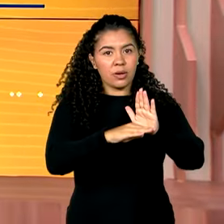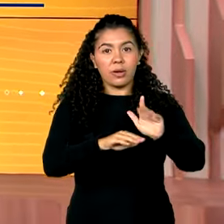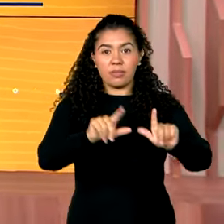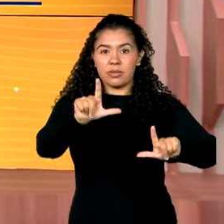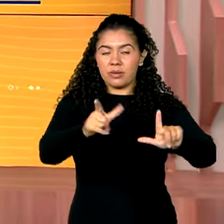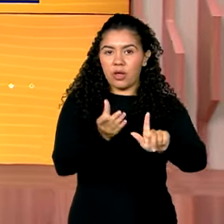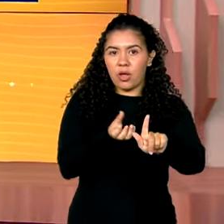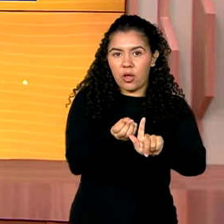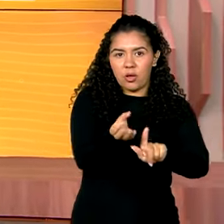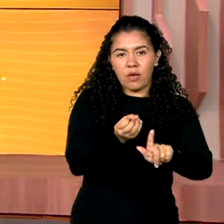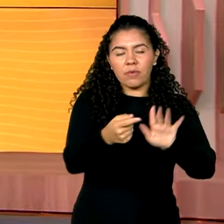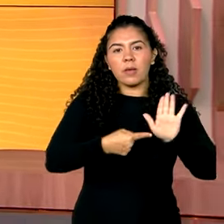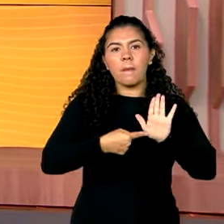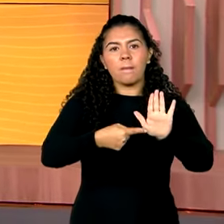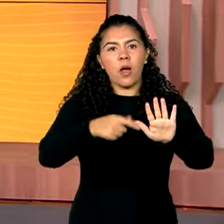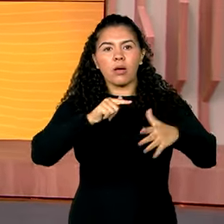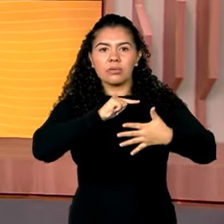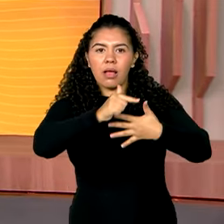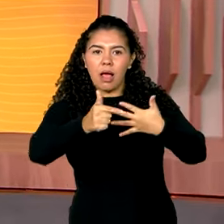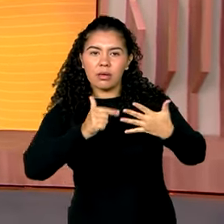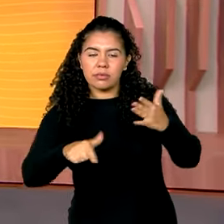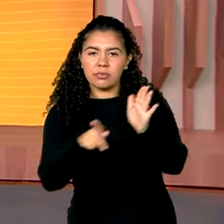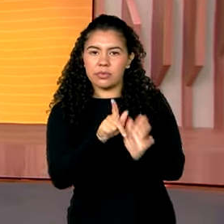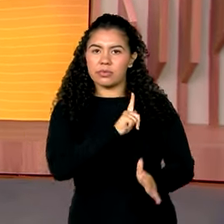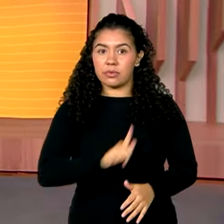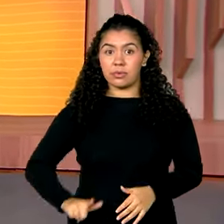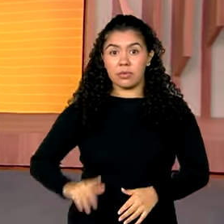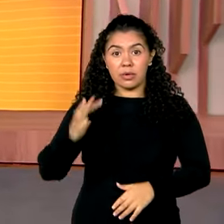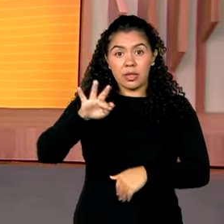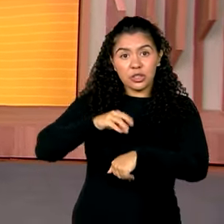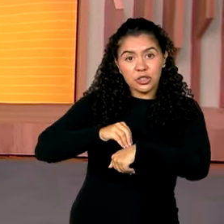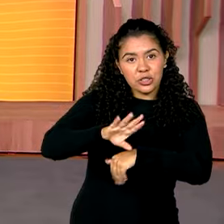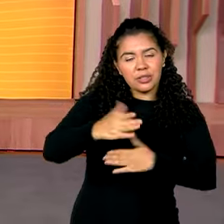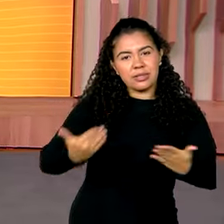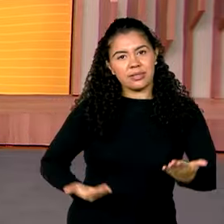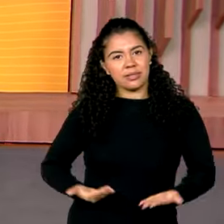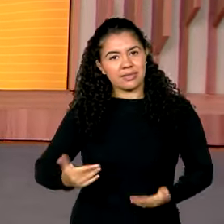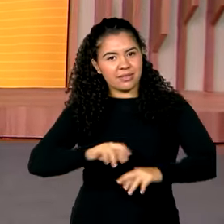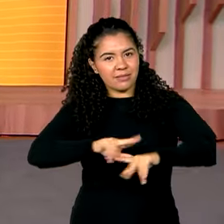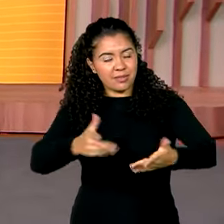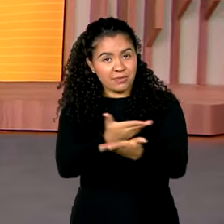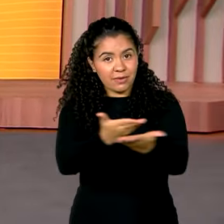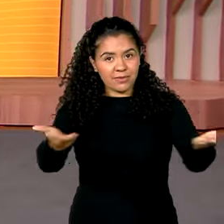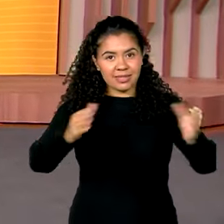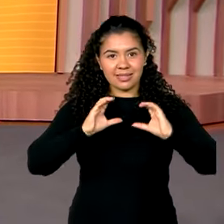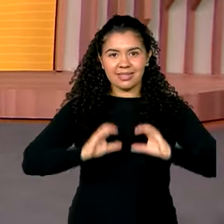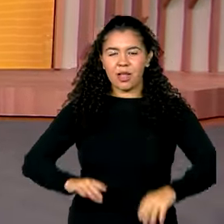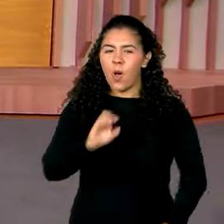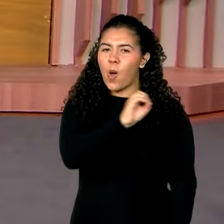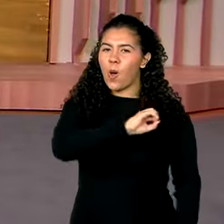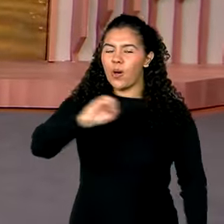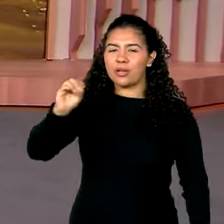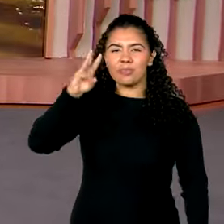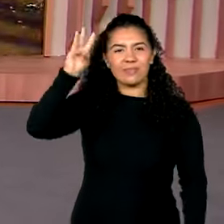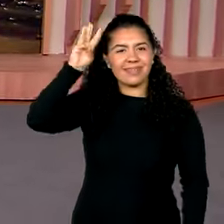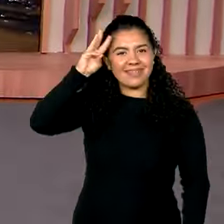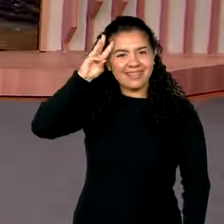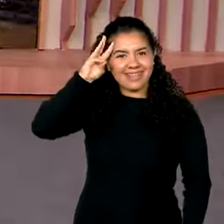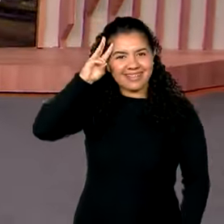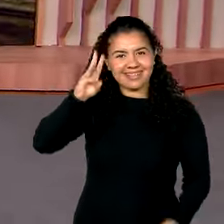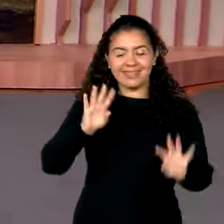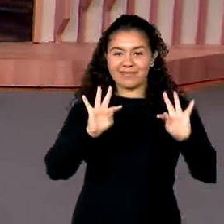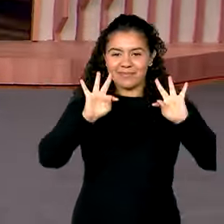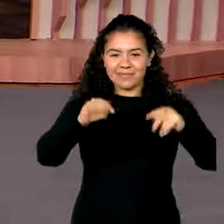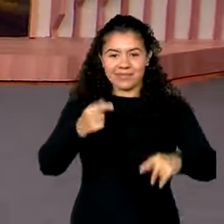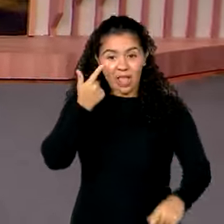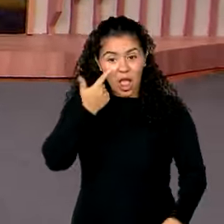todas as ações do governo federal, com eventos ao vivo, dicas e serviços para você, cidadão. Uma ótima terça-feira para você. A gente fica aí